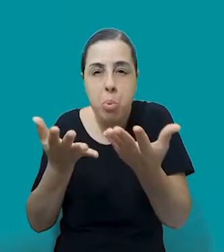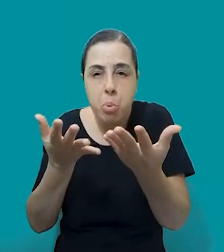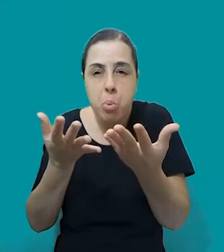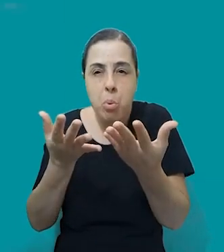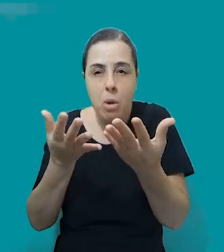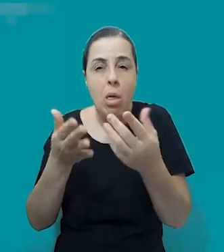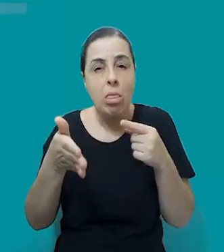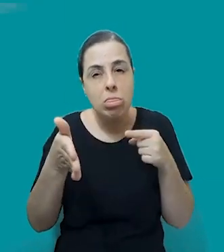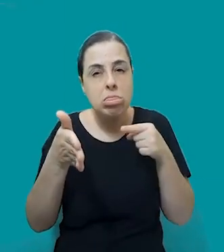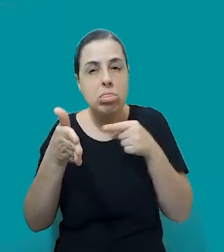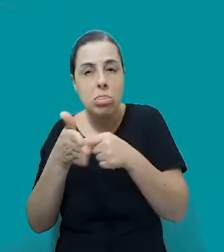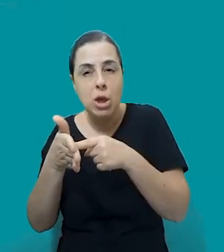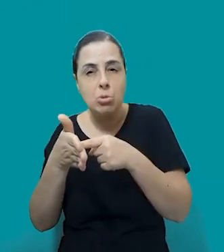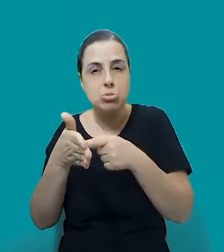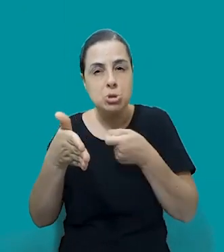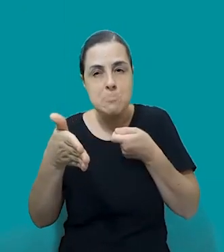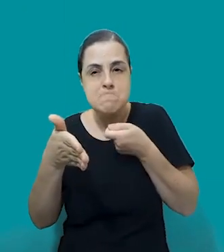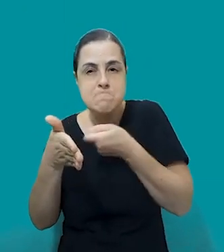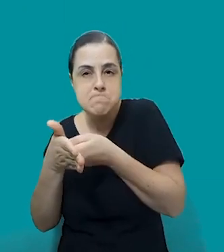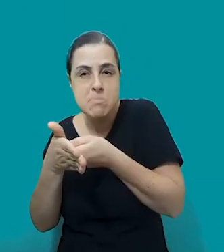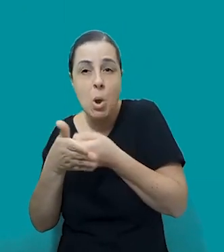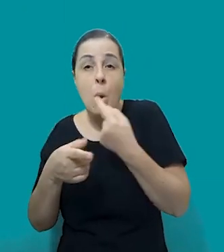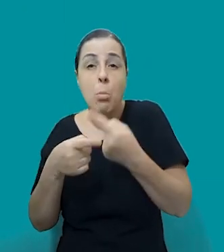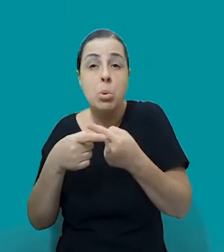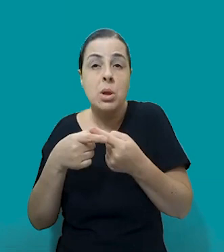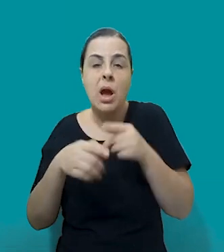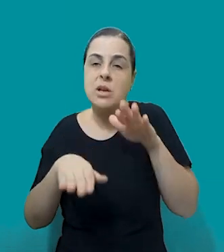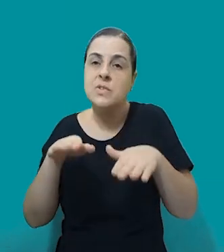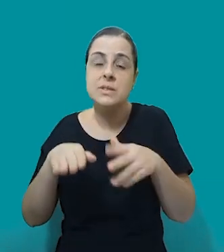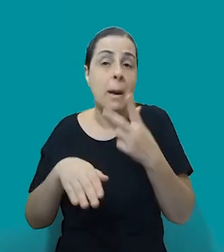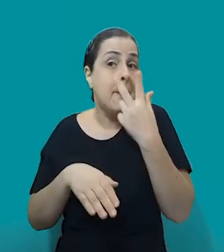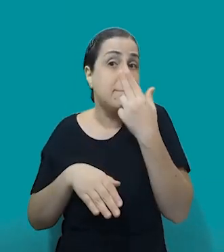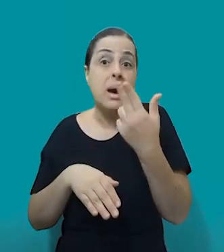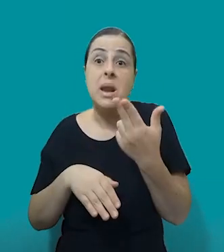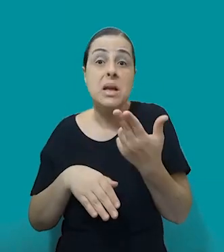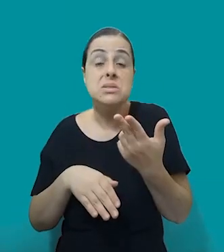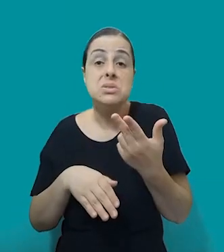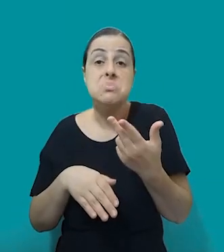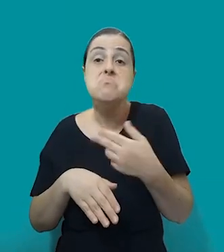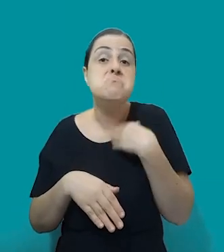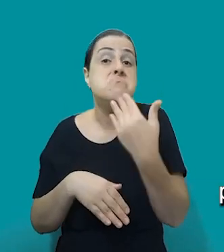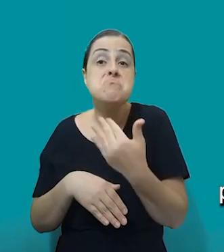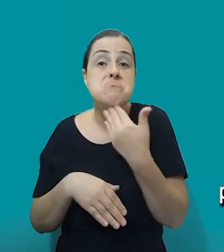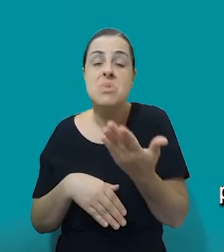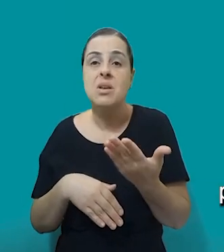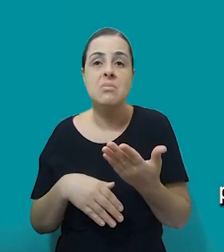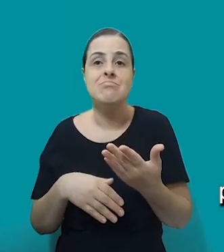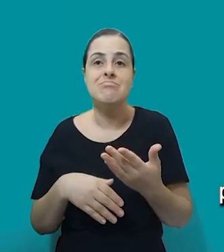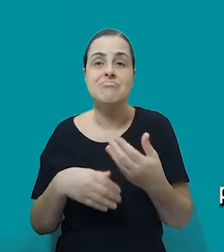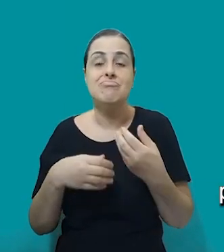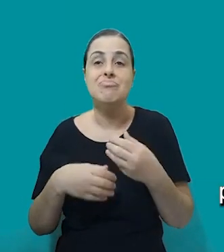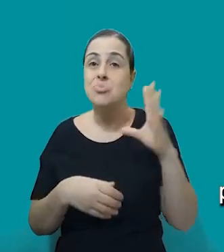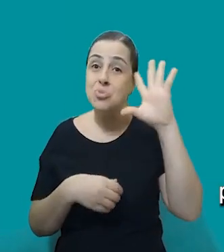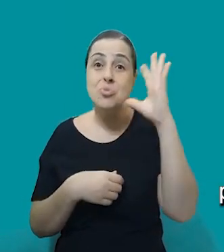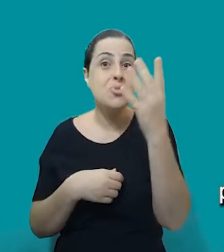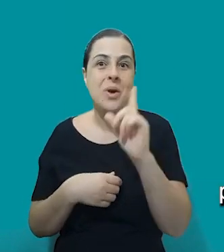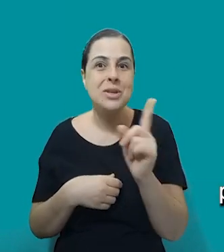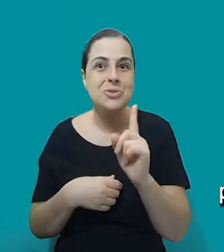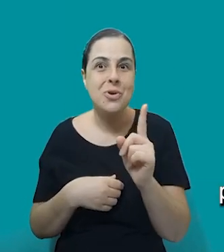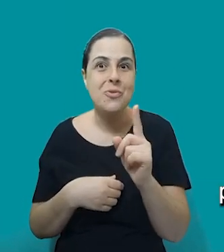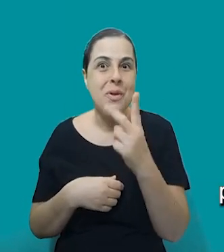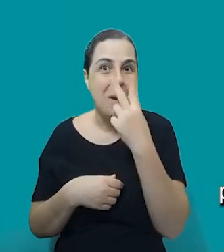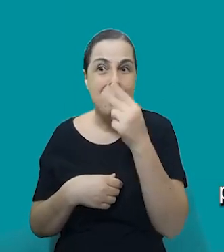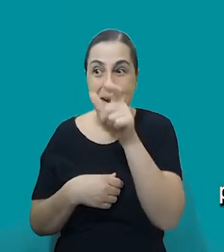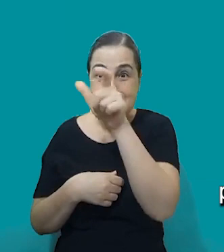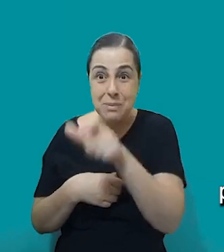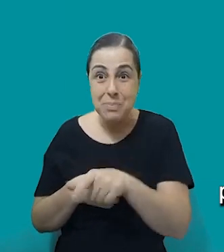né? Porque a gente tem essa sensação, uma de impunidade, Uma de outra disposição, porque a vítima parece que é sempre errada,